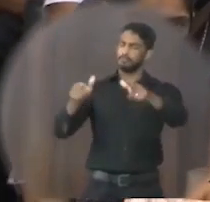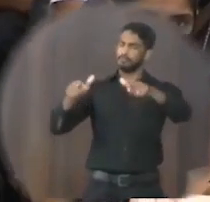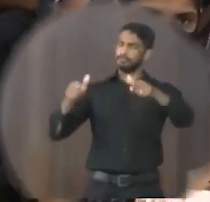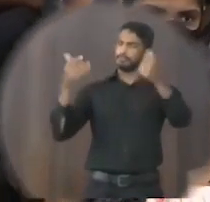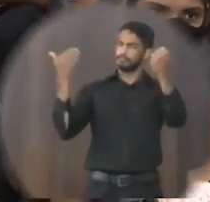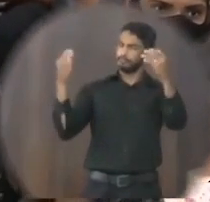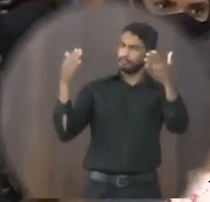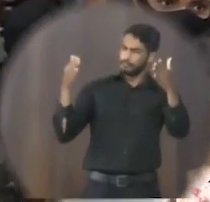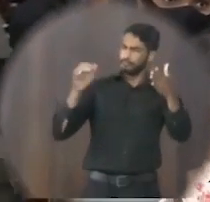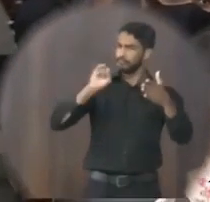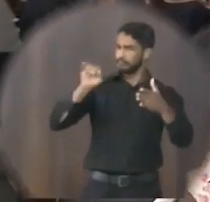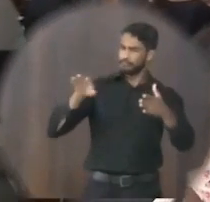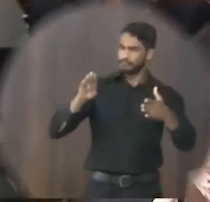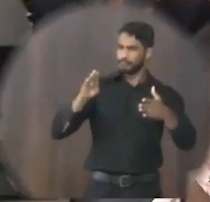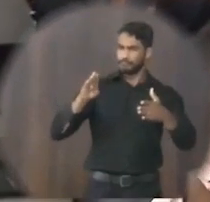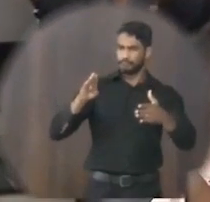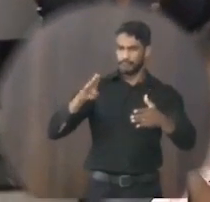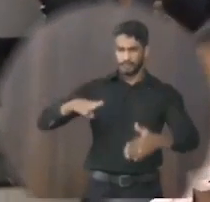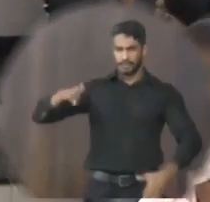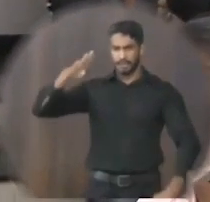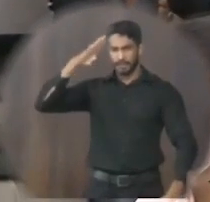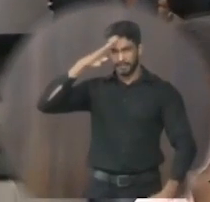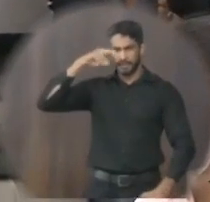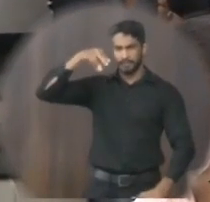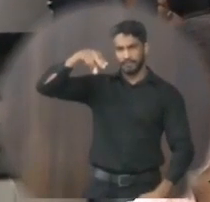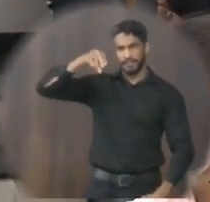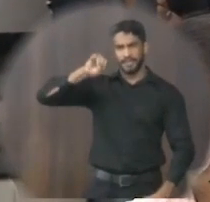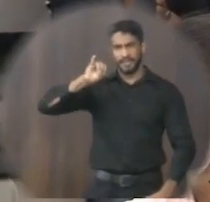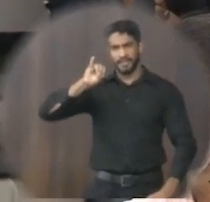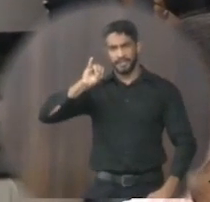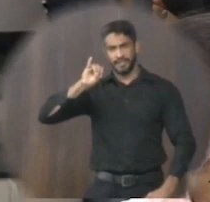de Janaúba ao capitão Nilson Antunes Figueira.